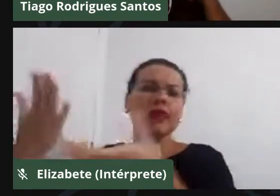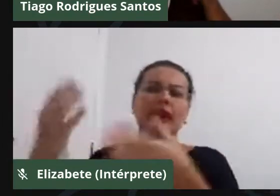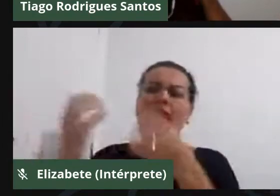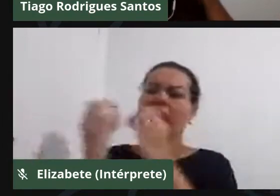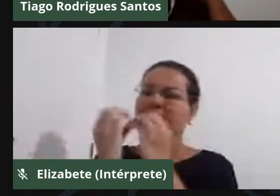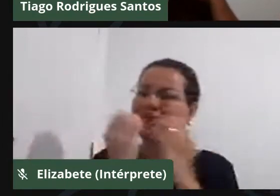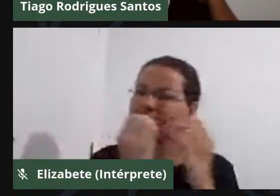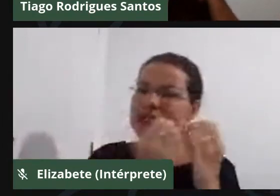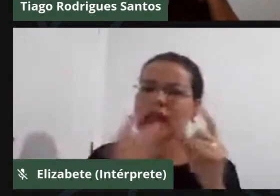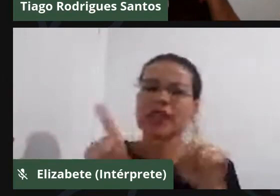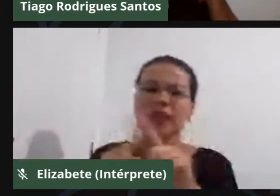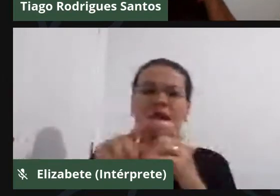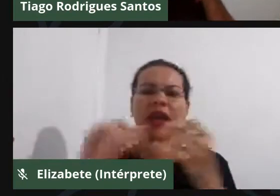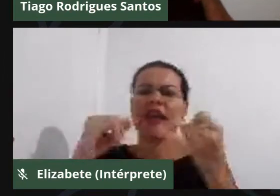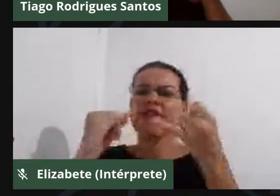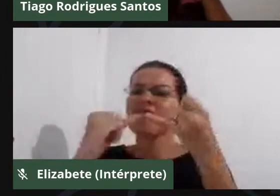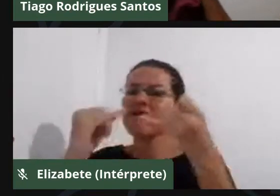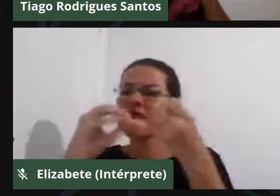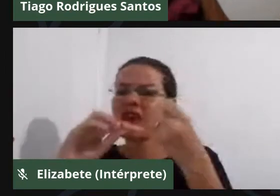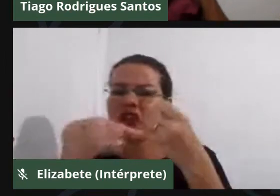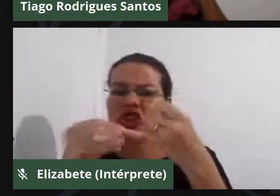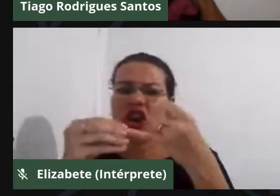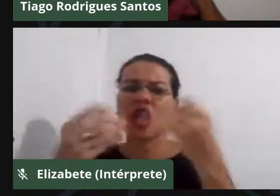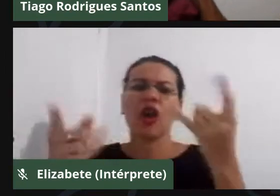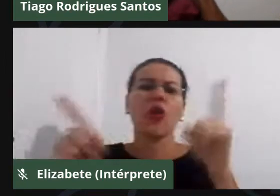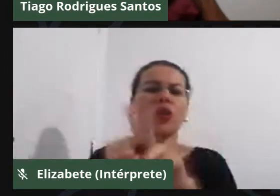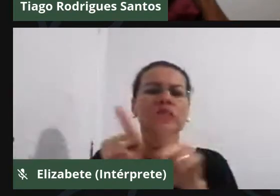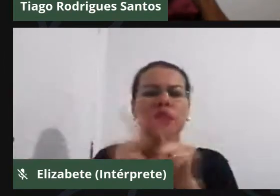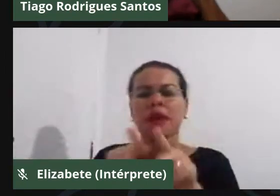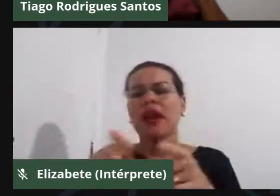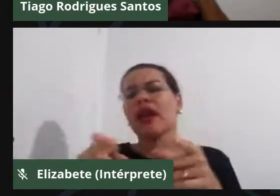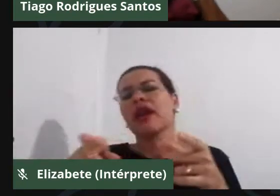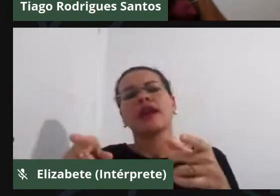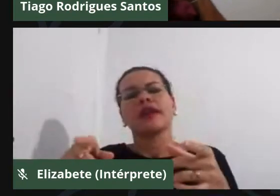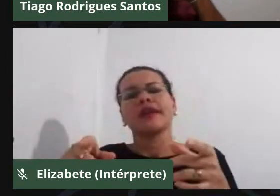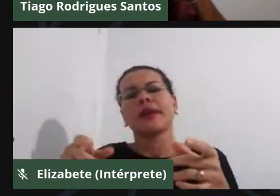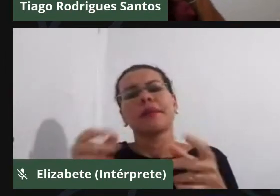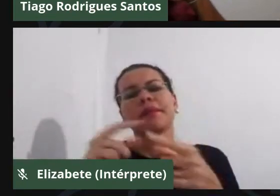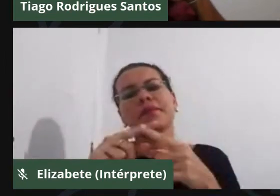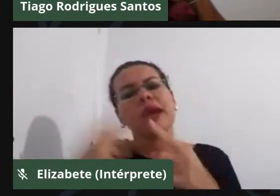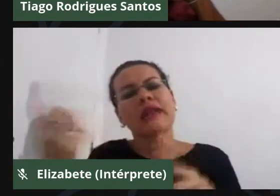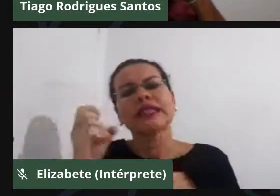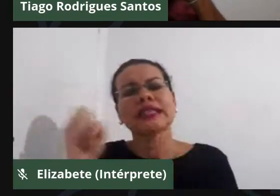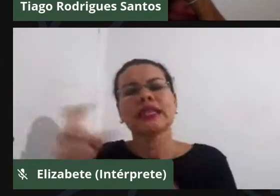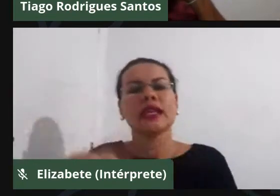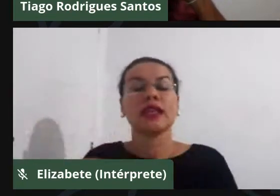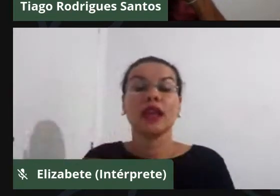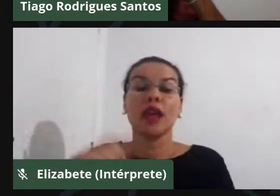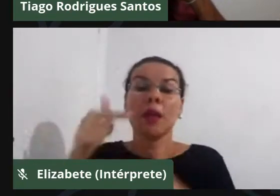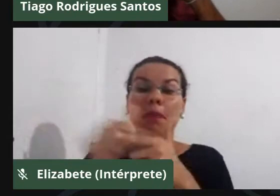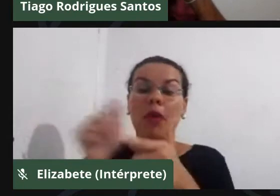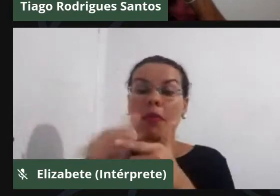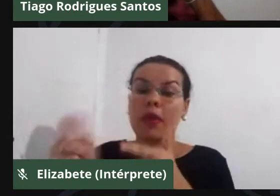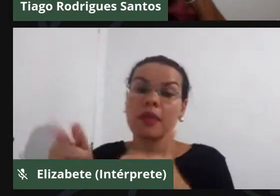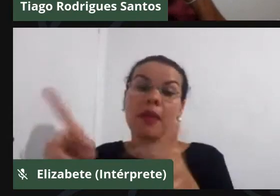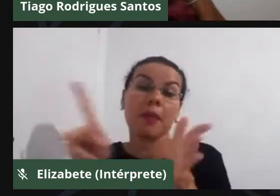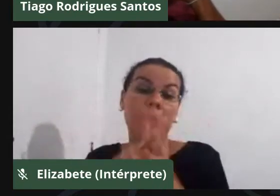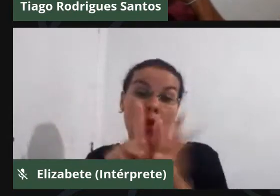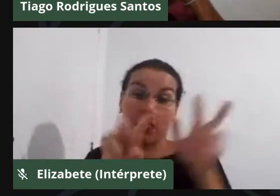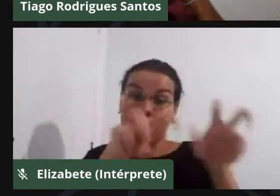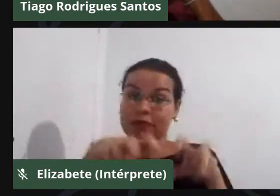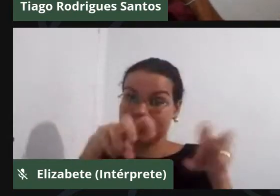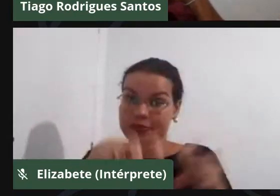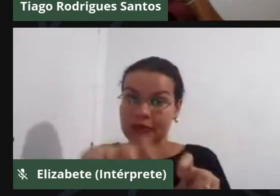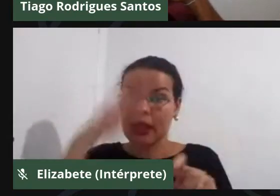se tem problemas relacionados à planta, ao vegetal, e aí o agricultor e a agricultura, ele usa um saber, um fazer tradicional,